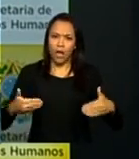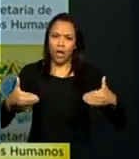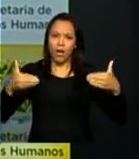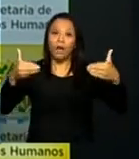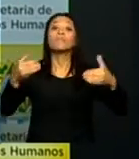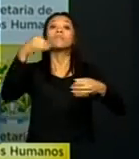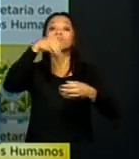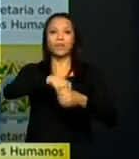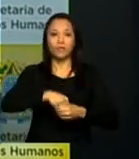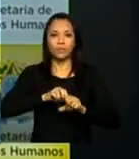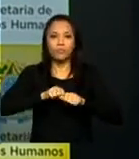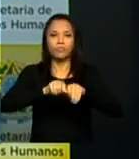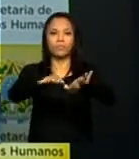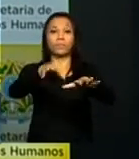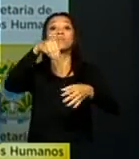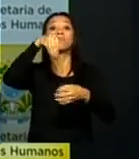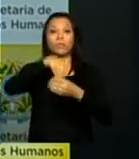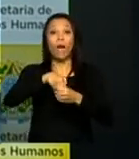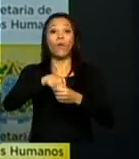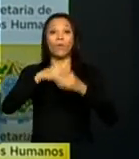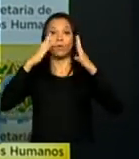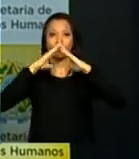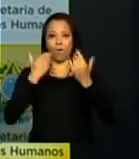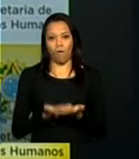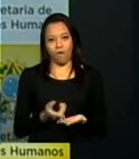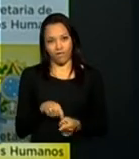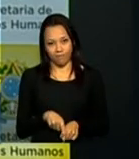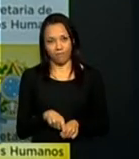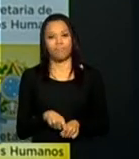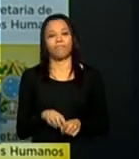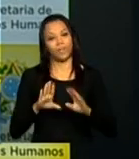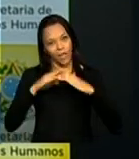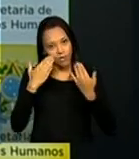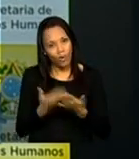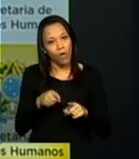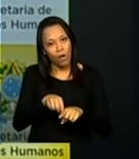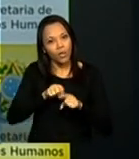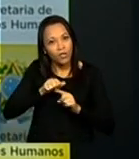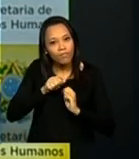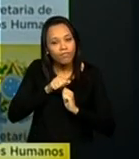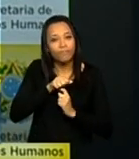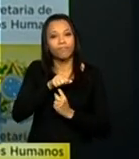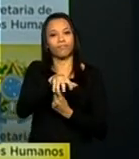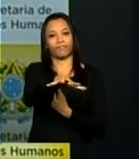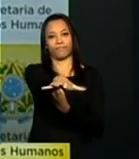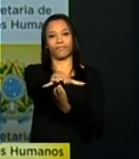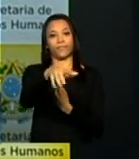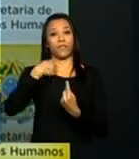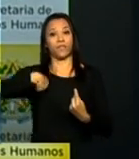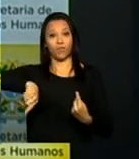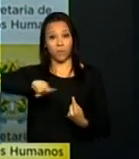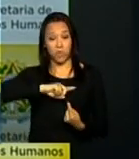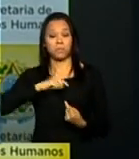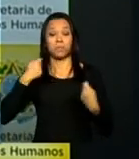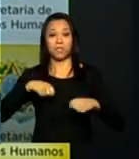Ele dizia sempre que a máquina da democracia é a escola pública. Então, nós precisamos louvar,